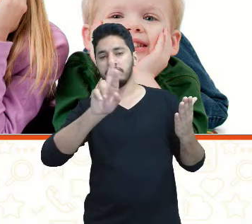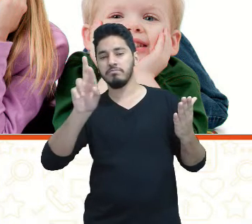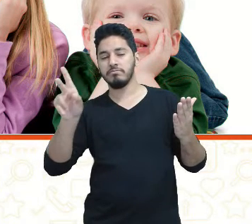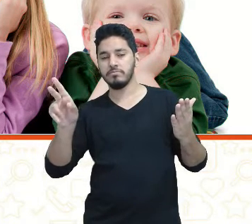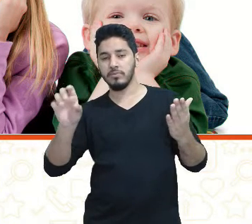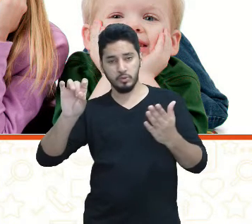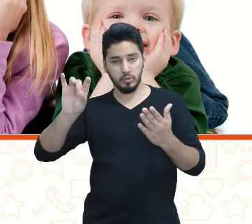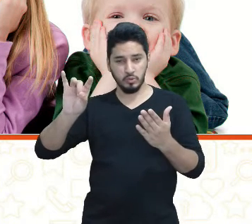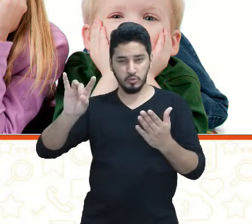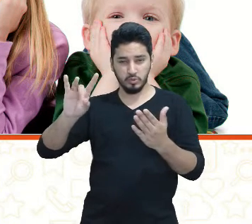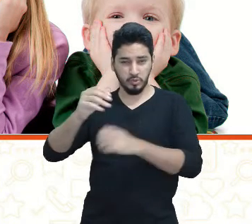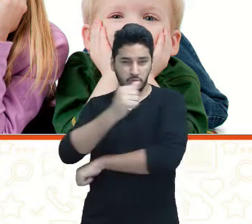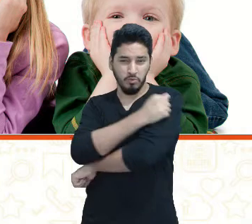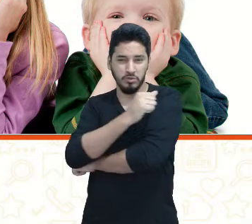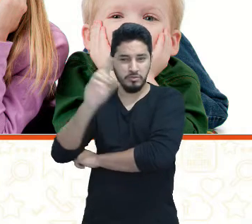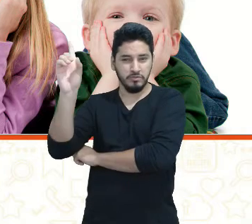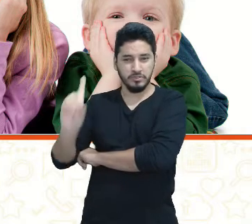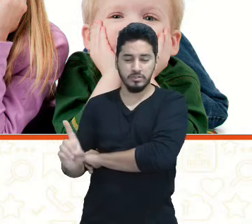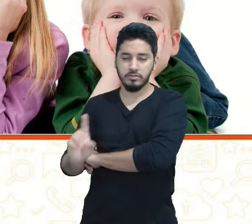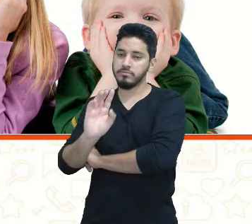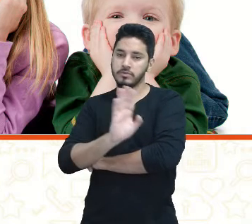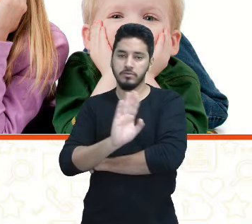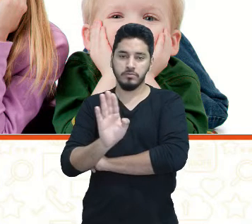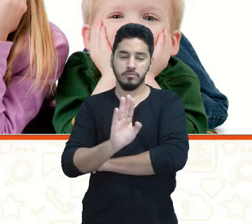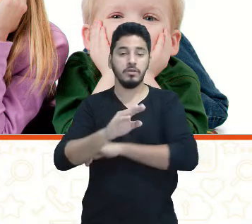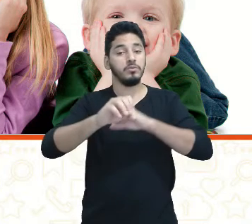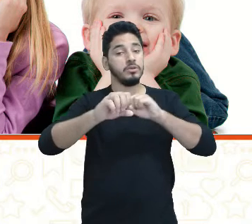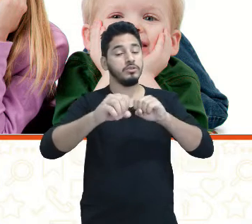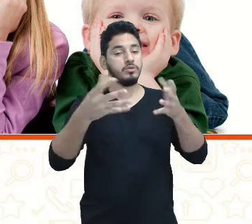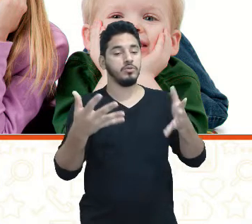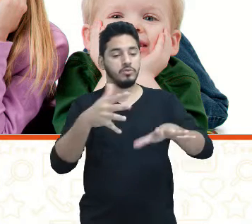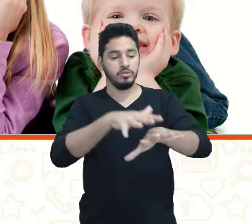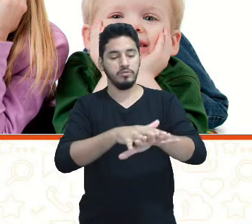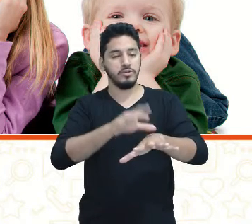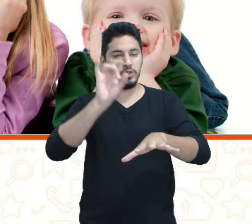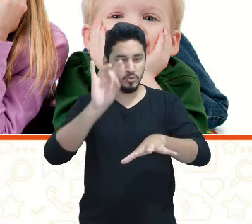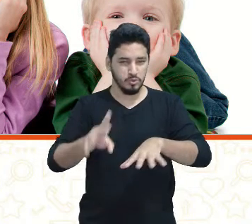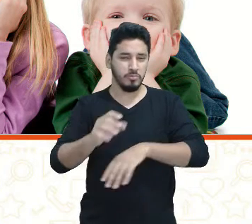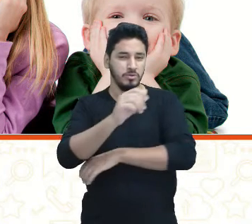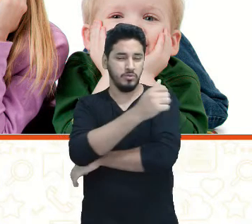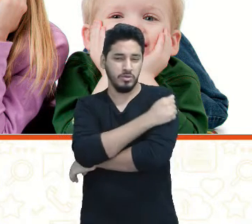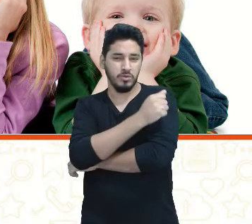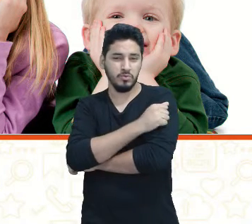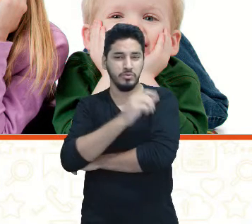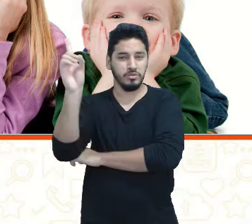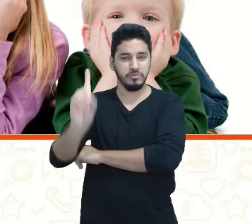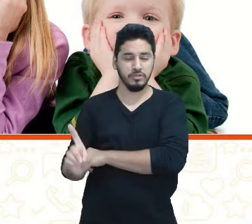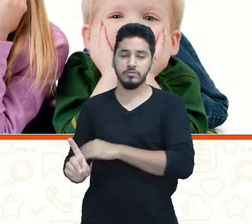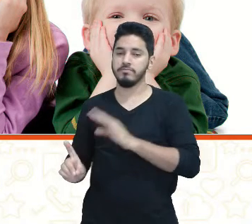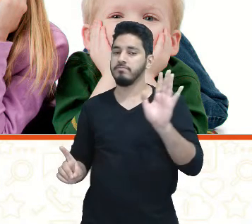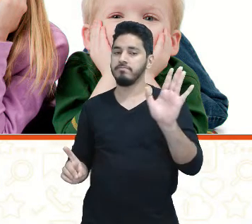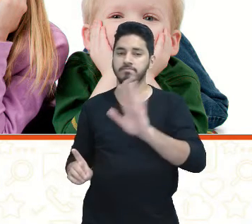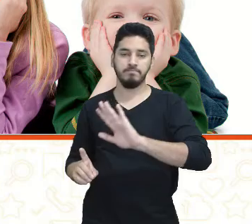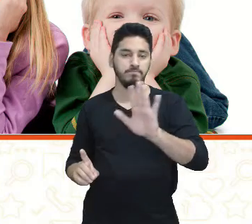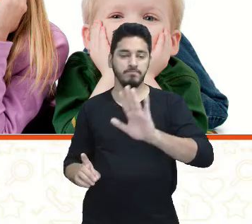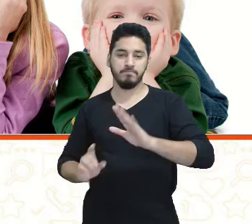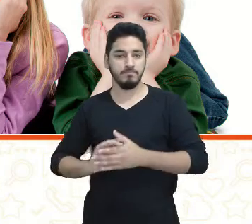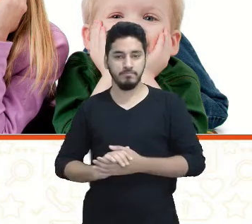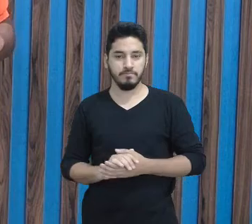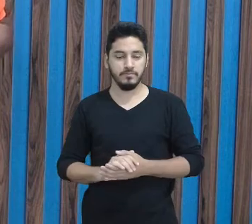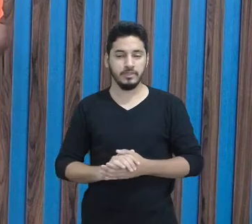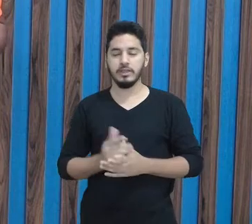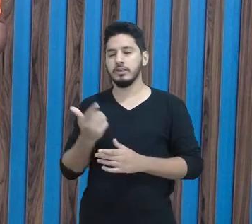inclusiva, ela não está só para acolher o estudante com deficiência, e sim as